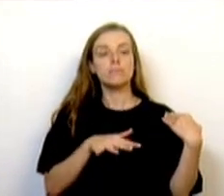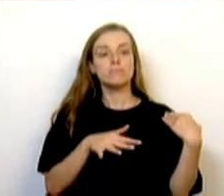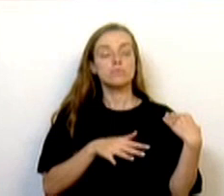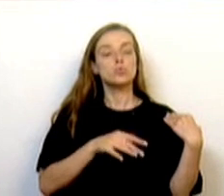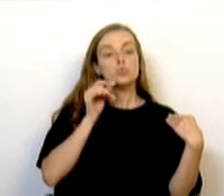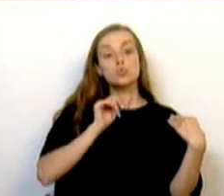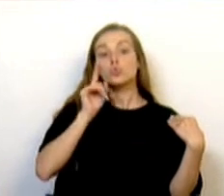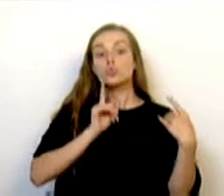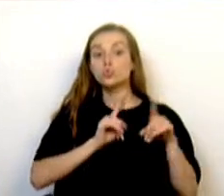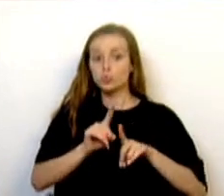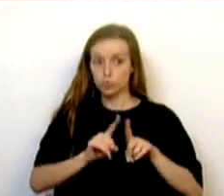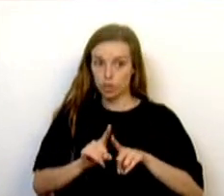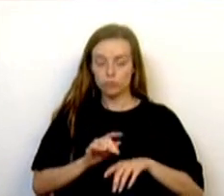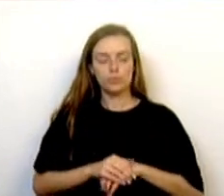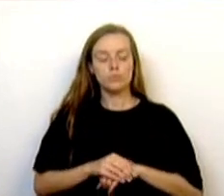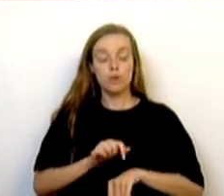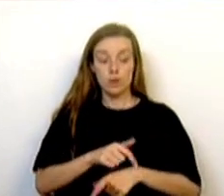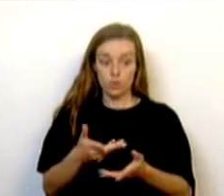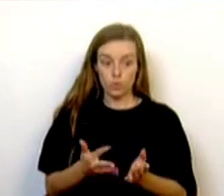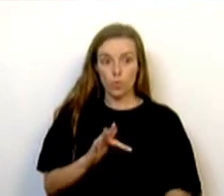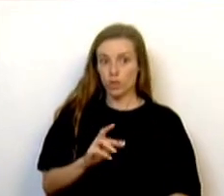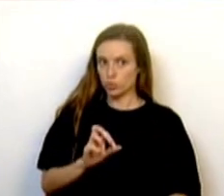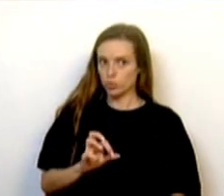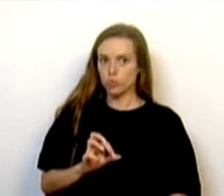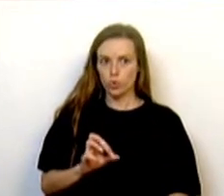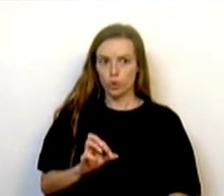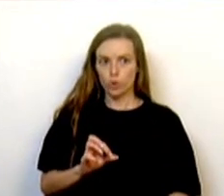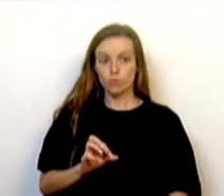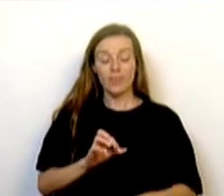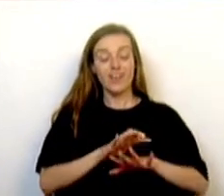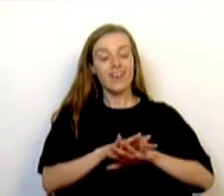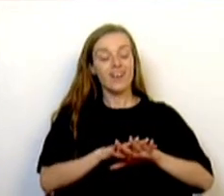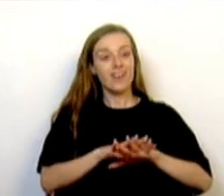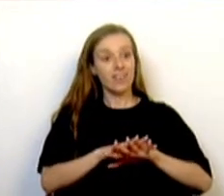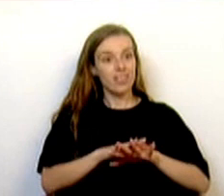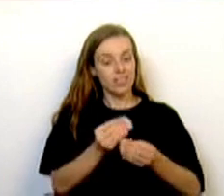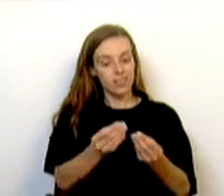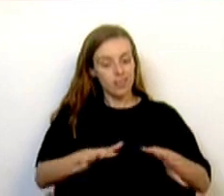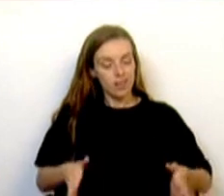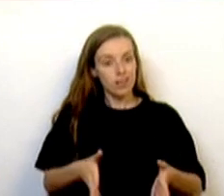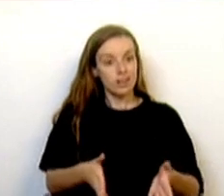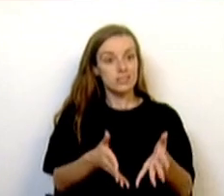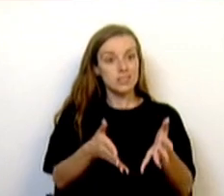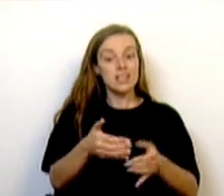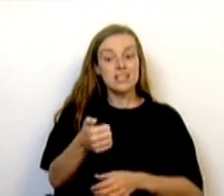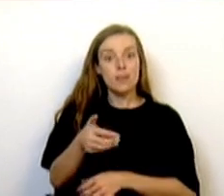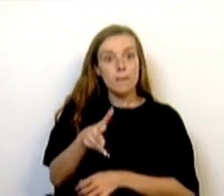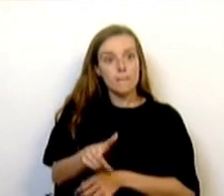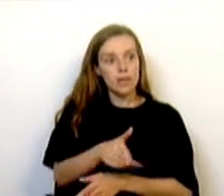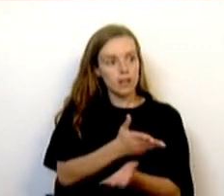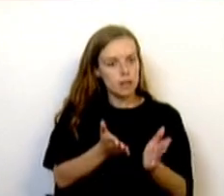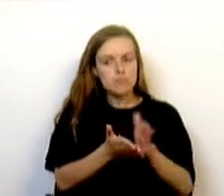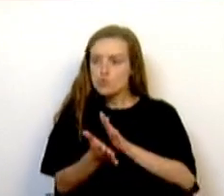senhores de dados, neste momento temos 418 creches da rede lucrativa ativas com mais de 5 mil lugares disponibilizados.